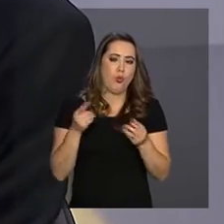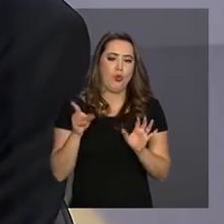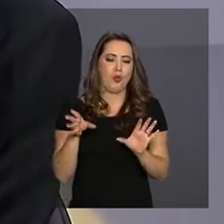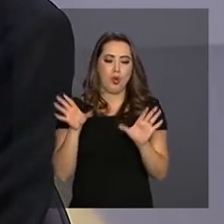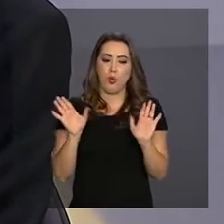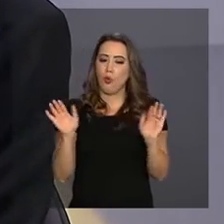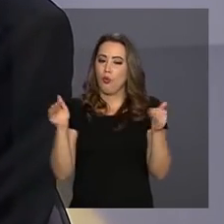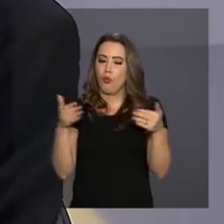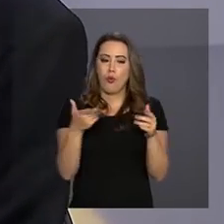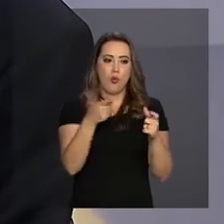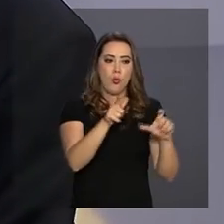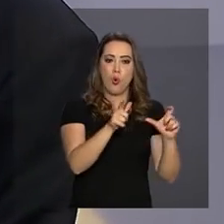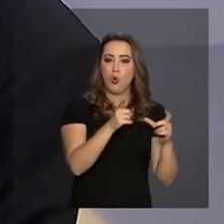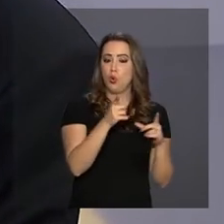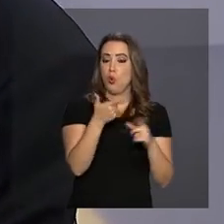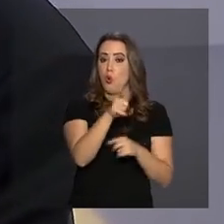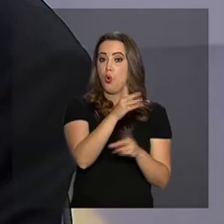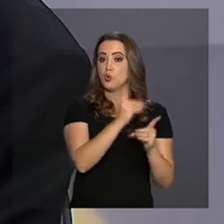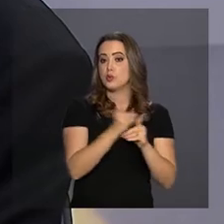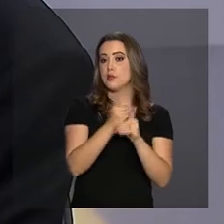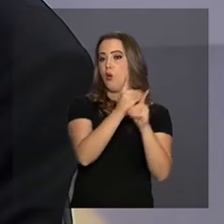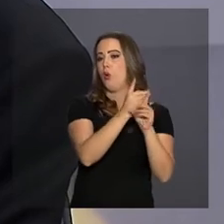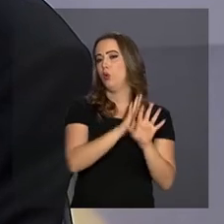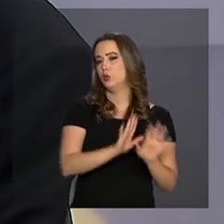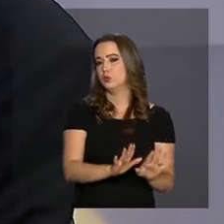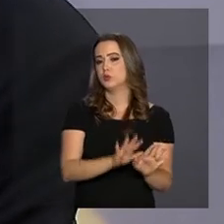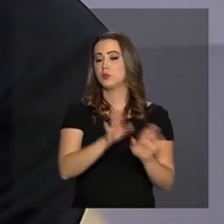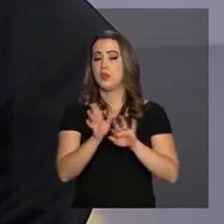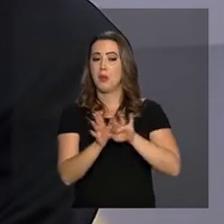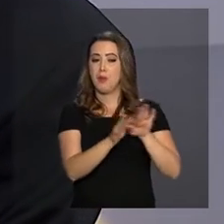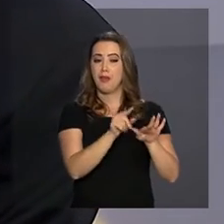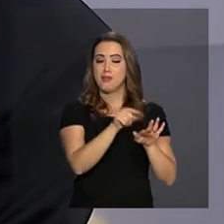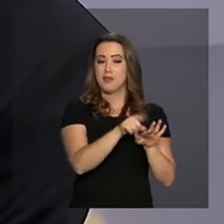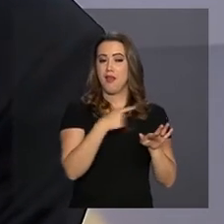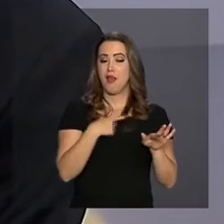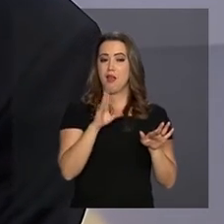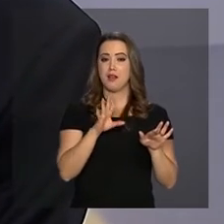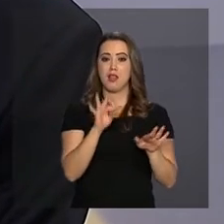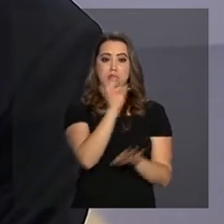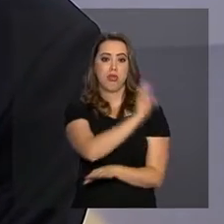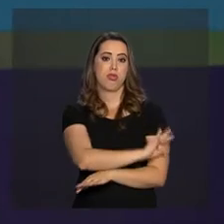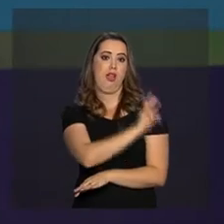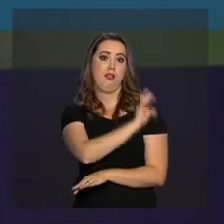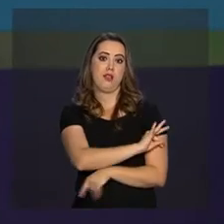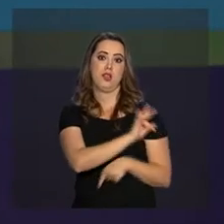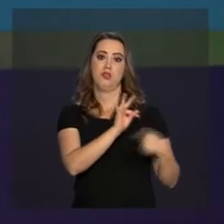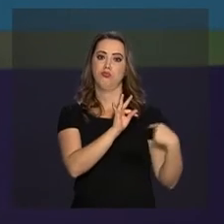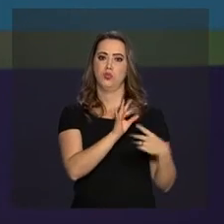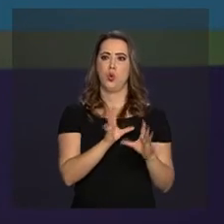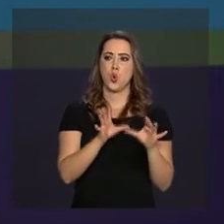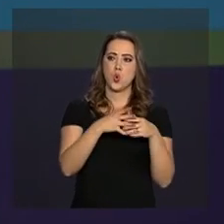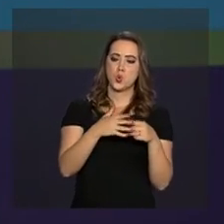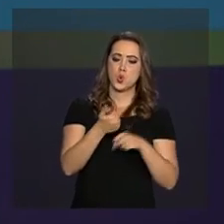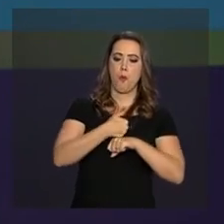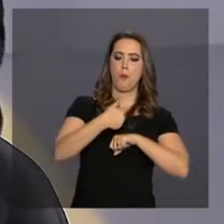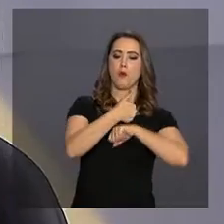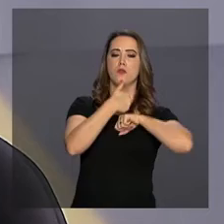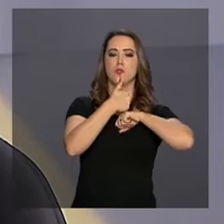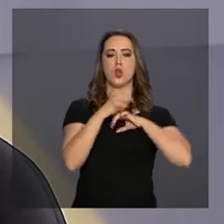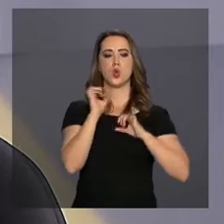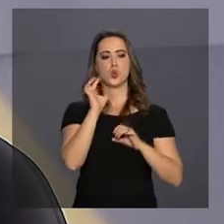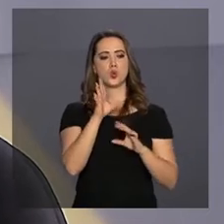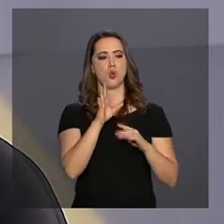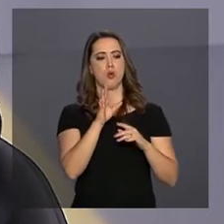tratado lá. Mas esses encontros, eles eram pautados, eram muito técnicos, eram encontros basicamente de